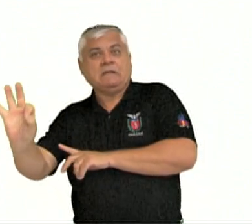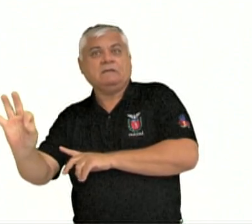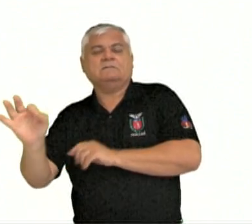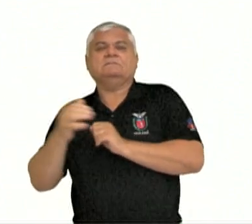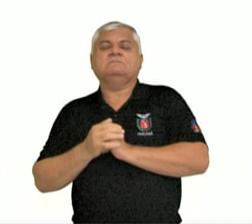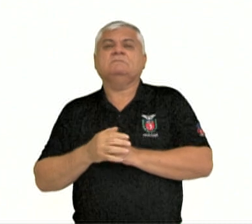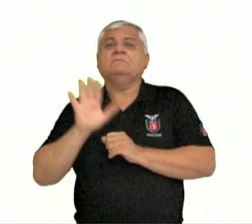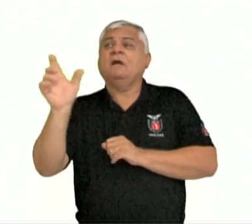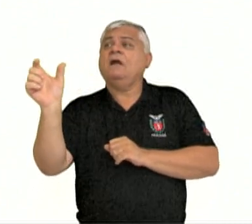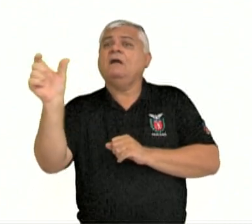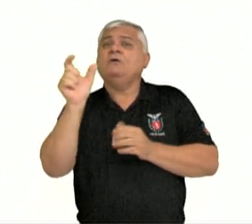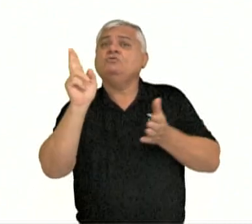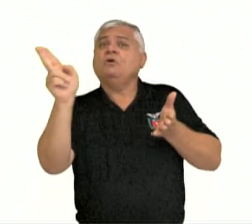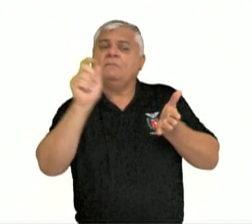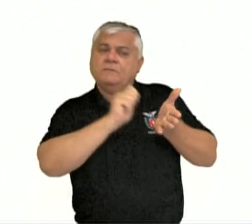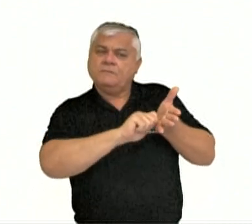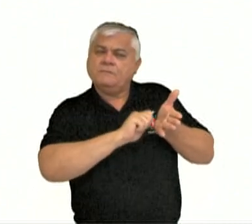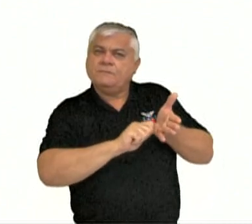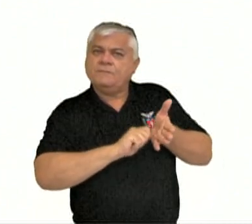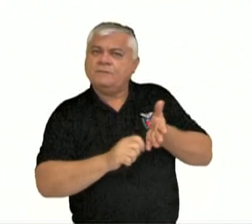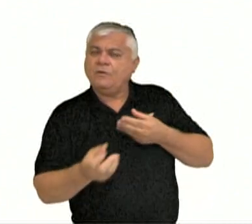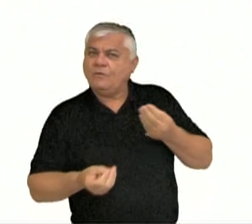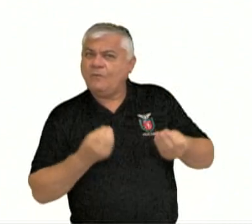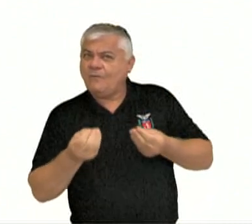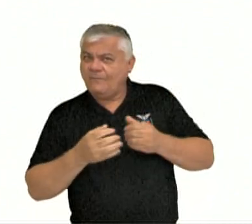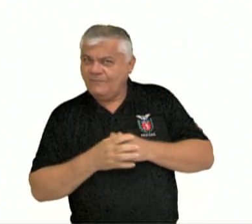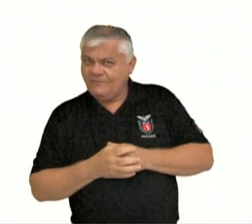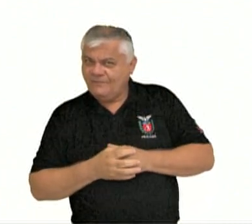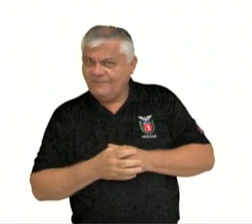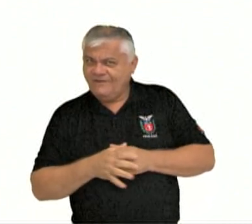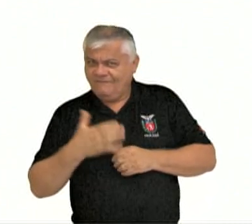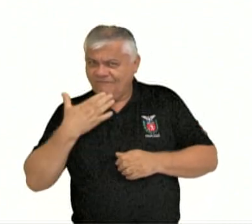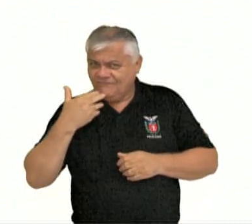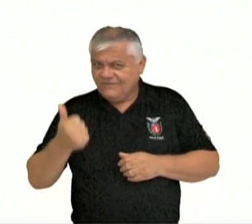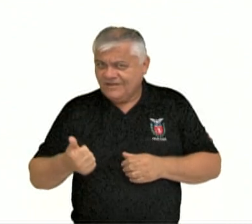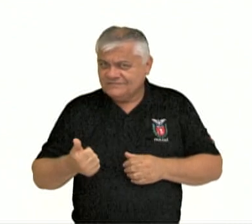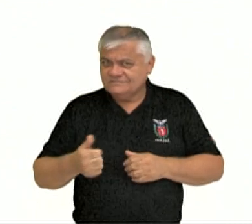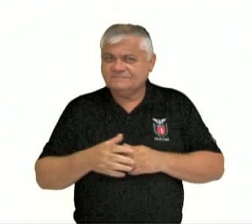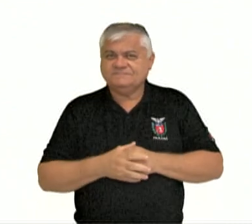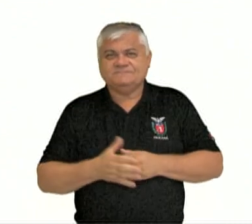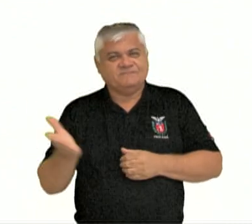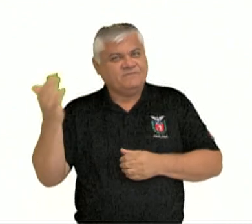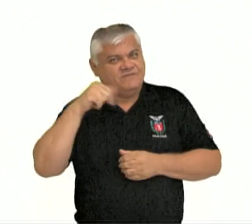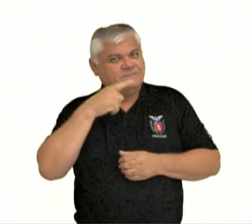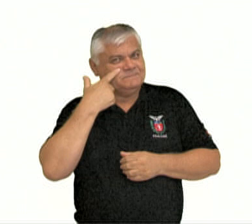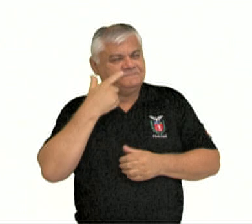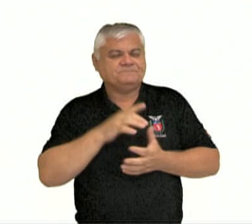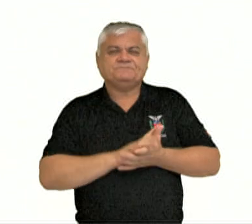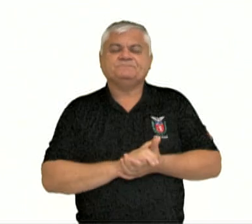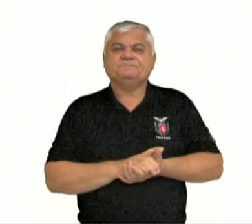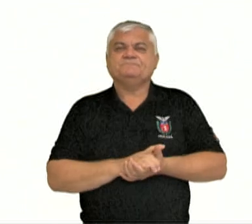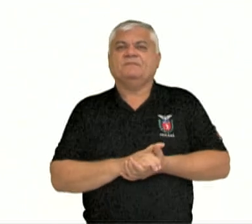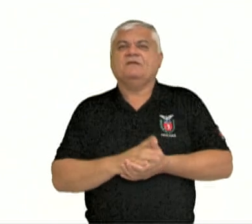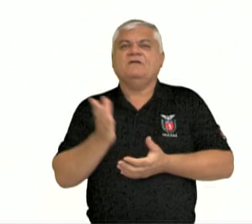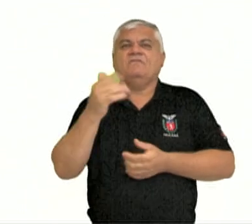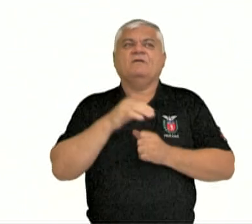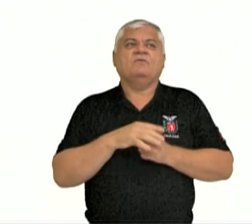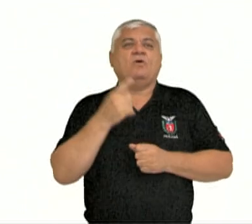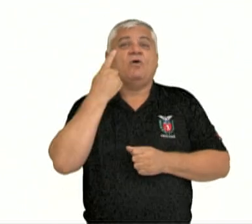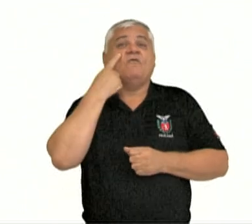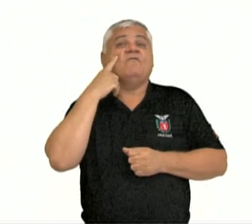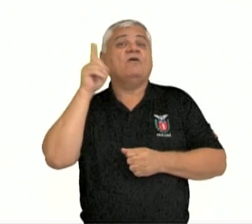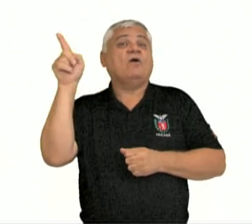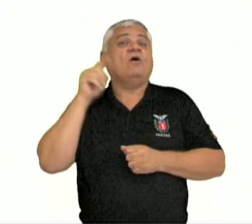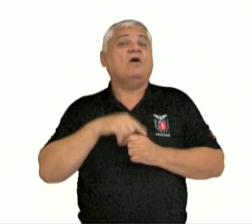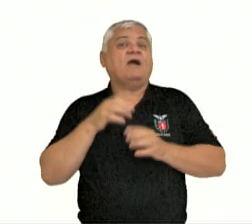escrever esses números? Como será que são? Será que é moleza também? Let's go! Vamos contar junto comigo? Então